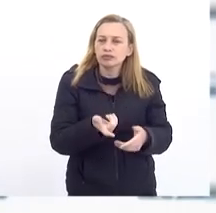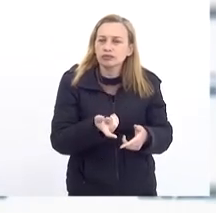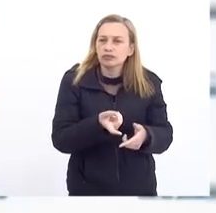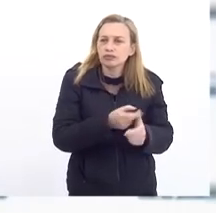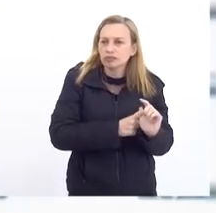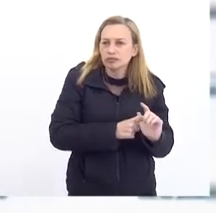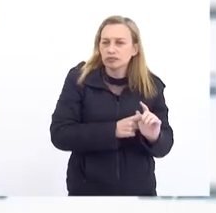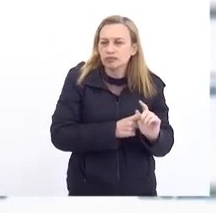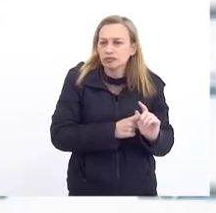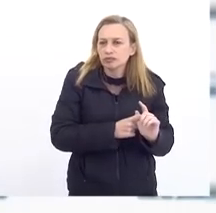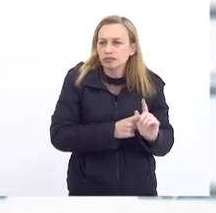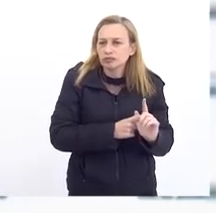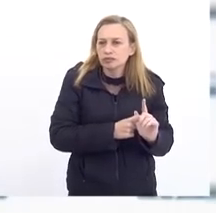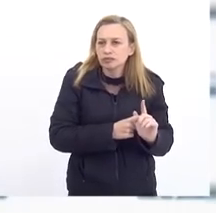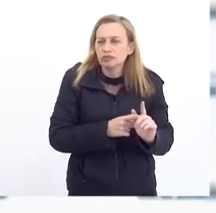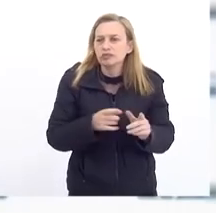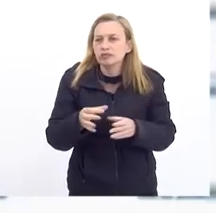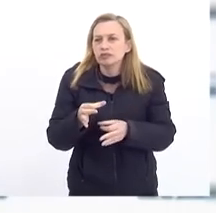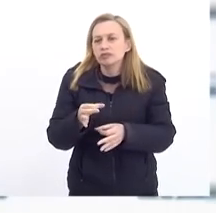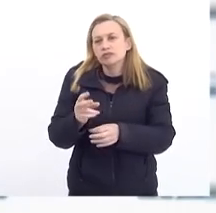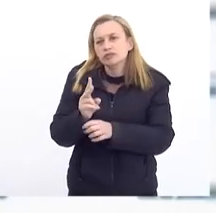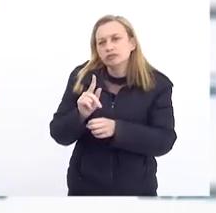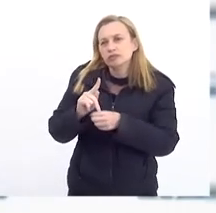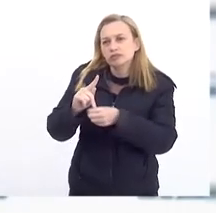Ajuíza A dívida